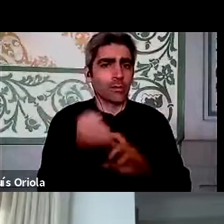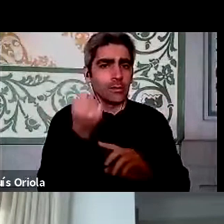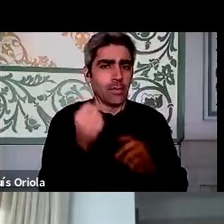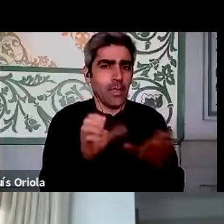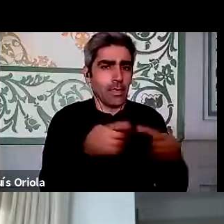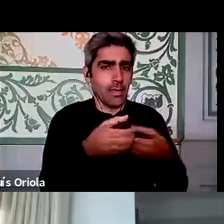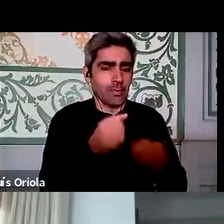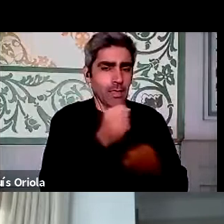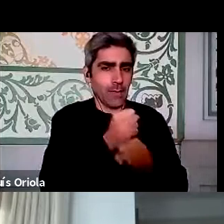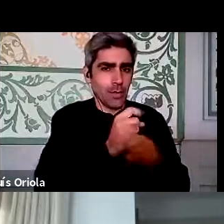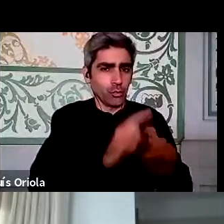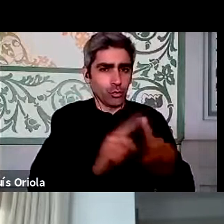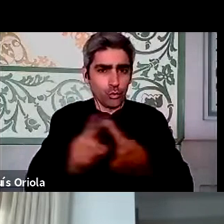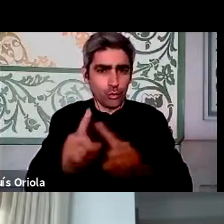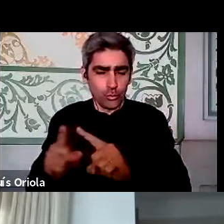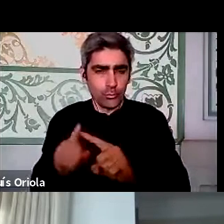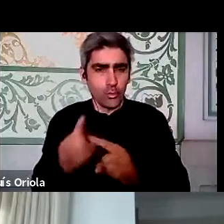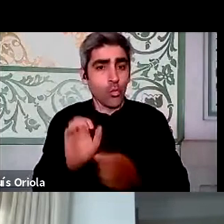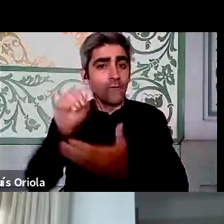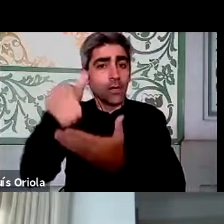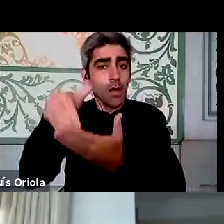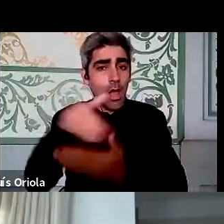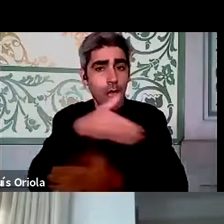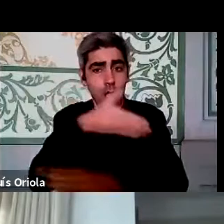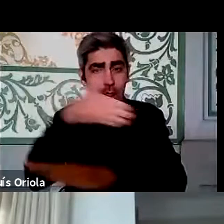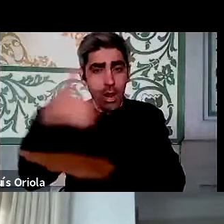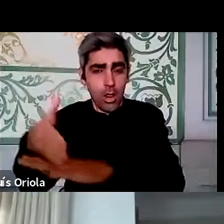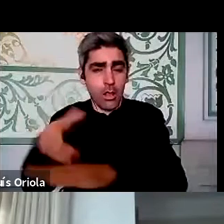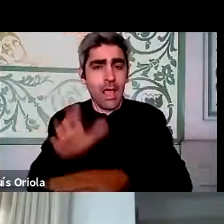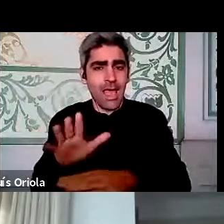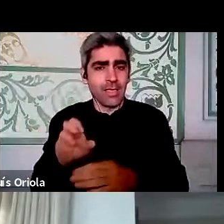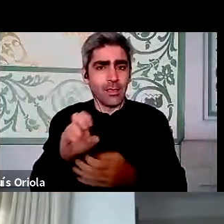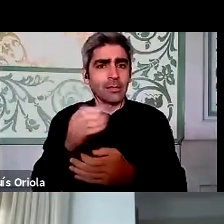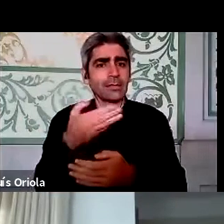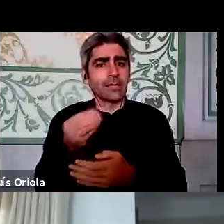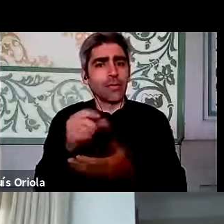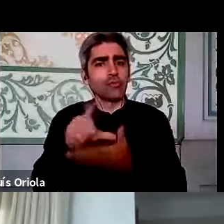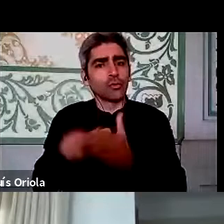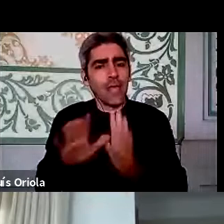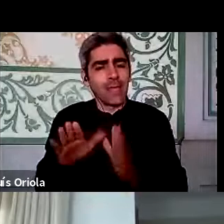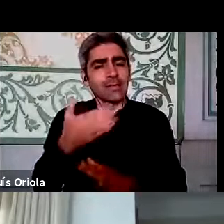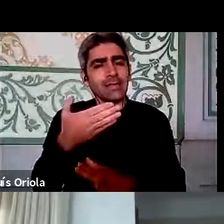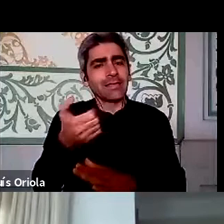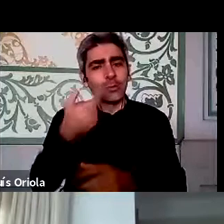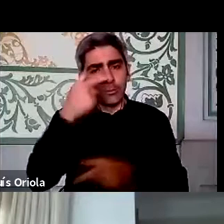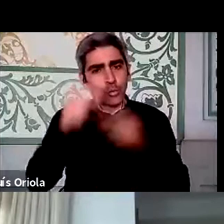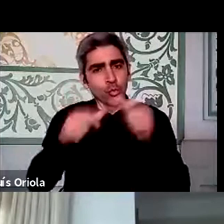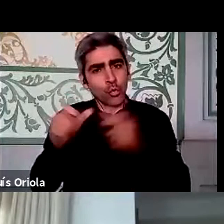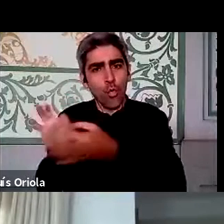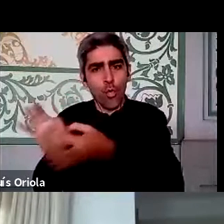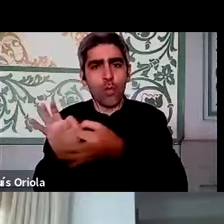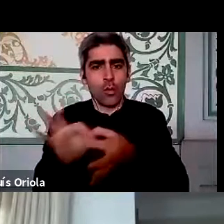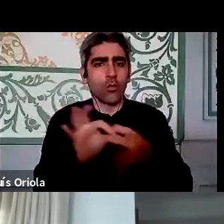Abreviando, para ir aos números, no final tínhamos 70, tínhamos ainda, temos, porque ainda há um ou dois projetos ali a ultimar, 75 pessoas. 75